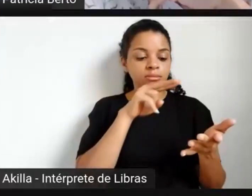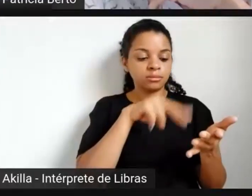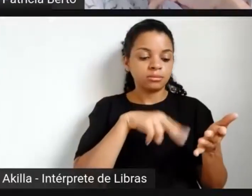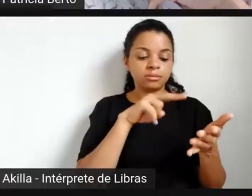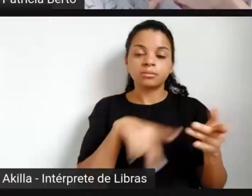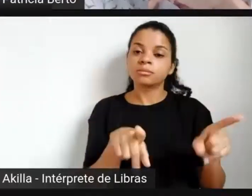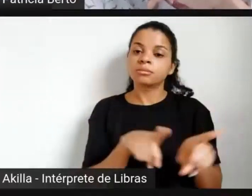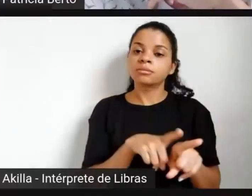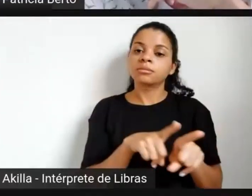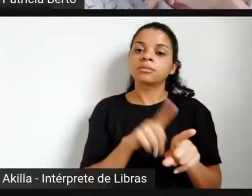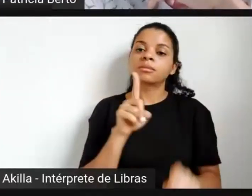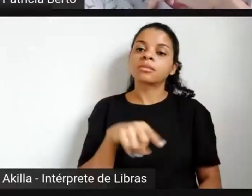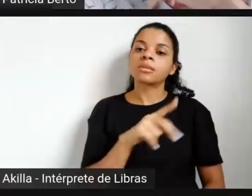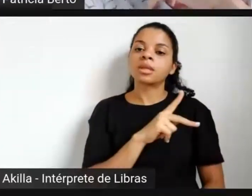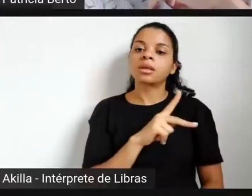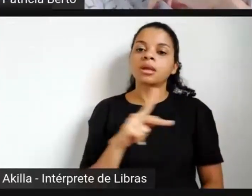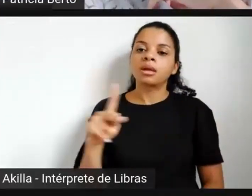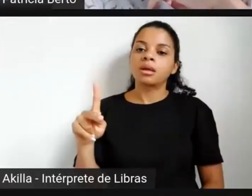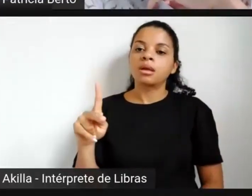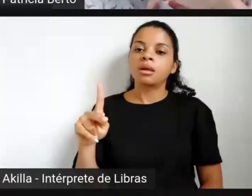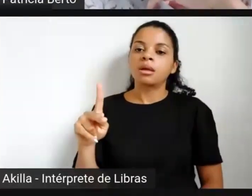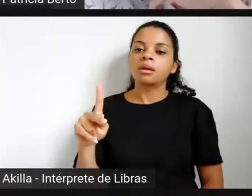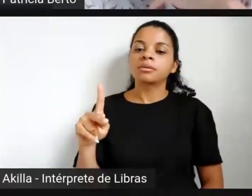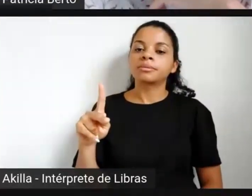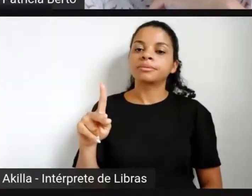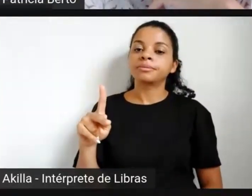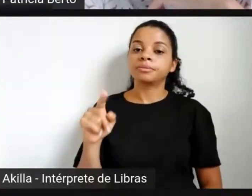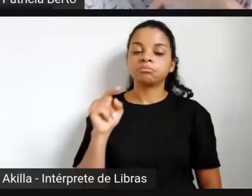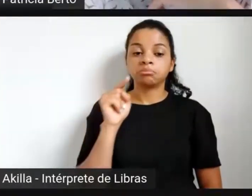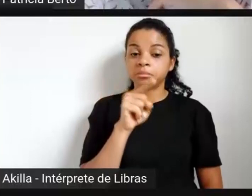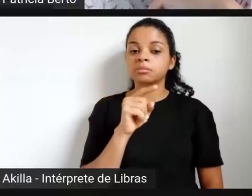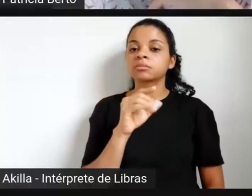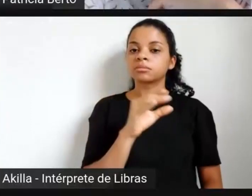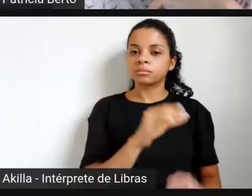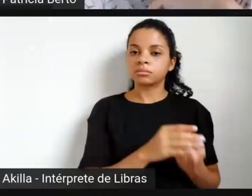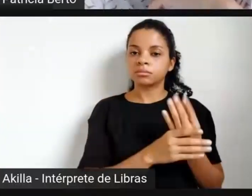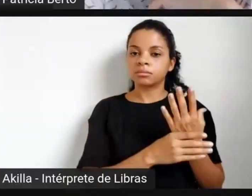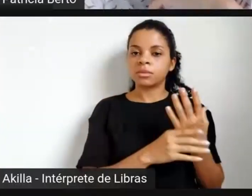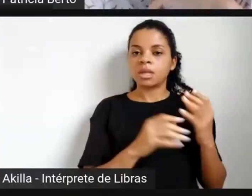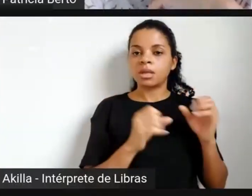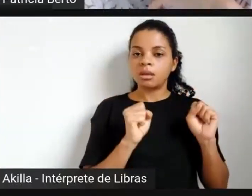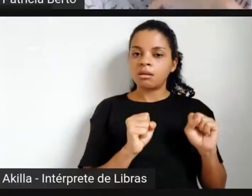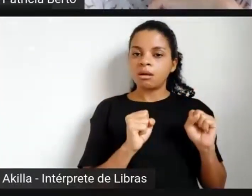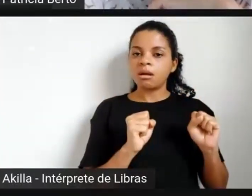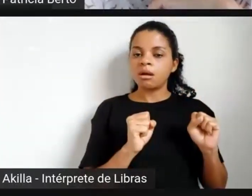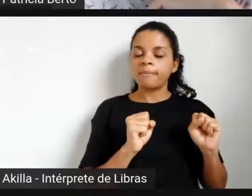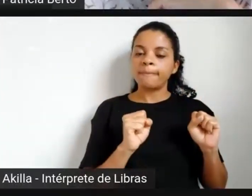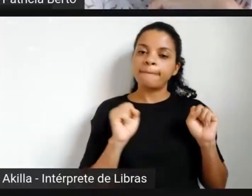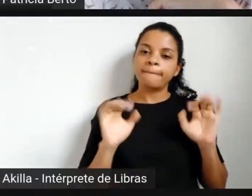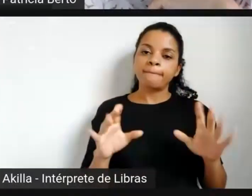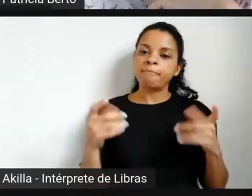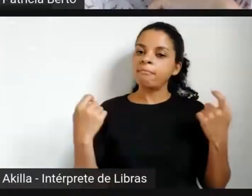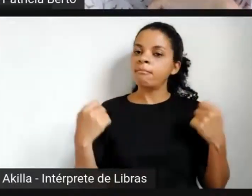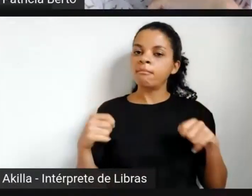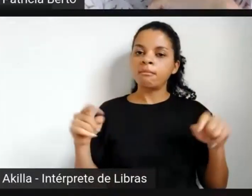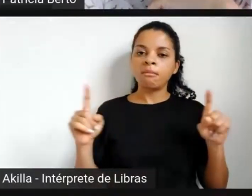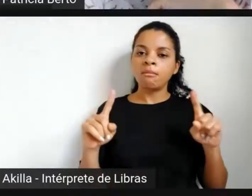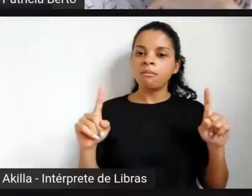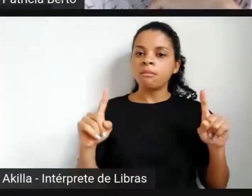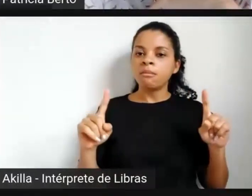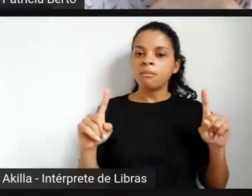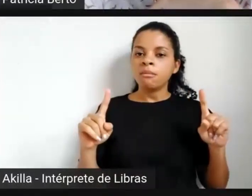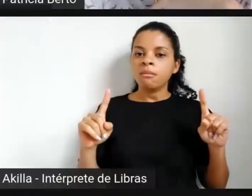Ele pode criar e não precisa constituir. E alguma coisa, algum